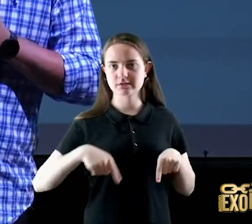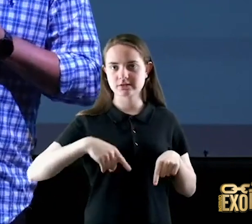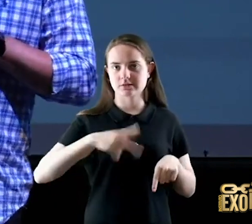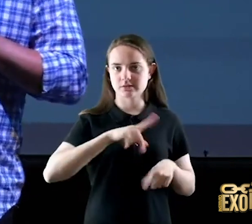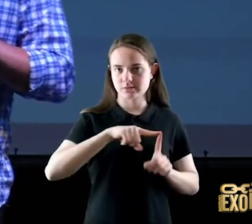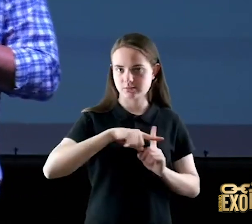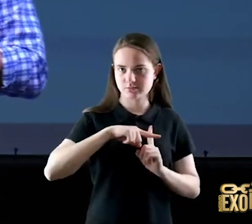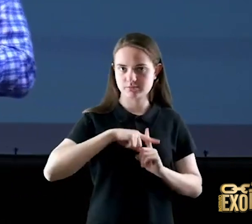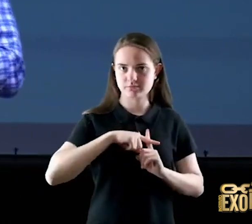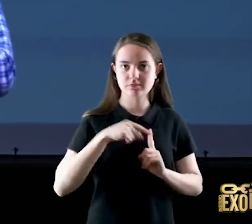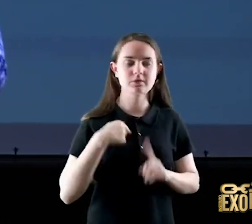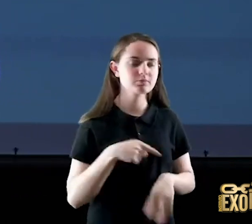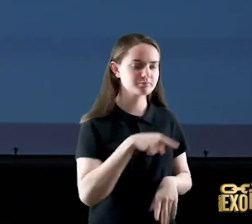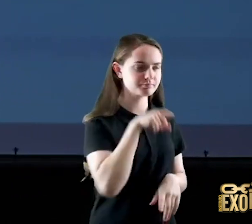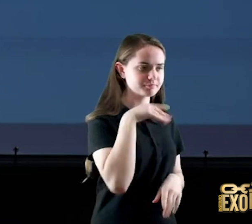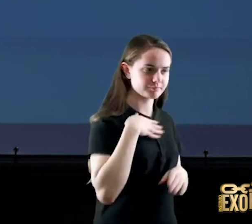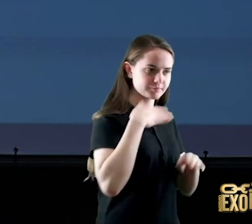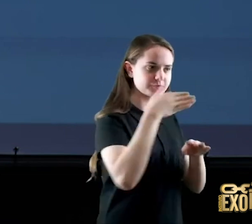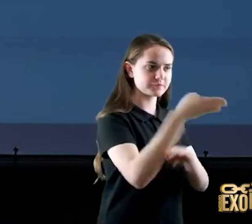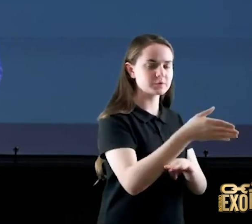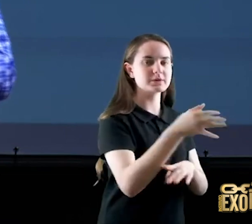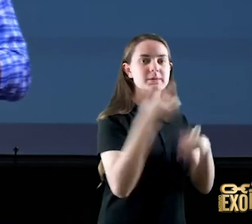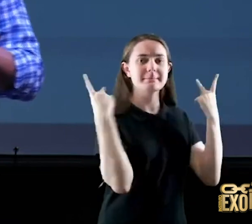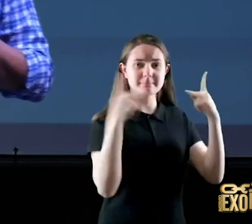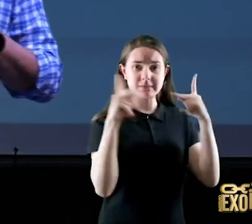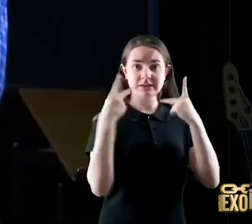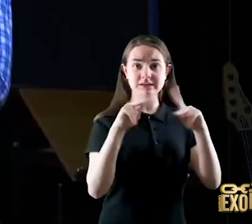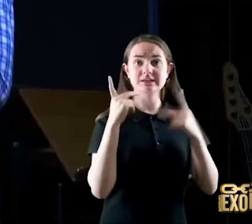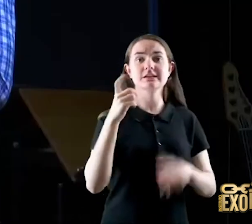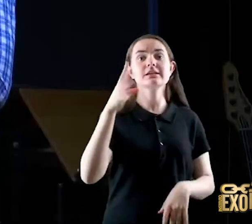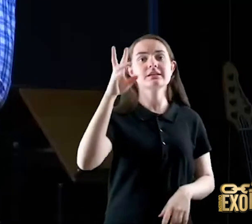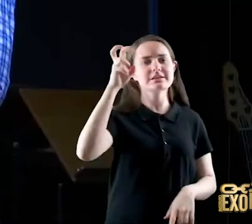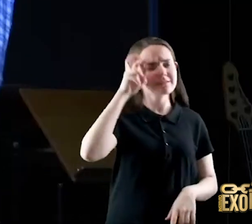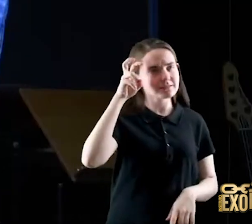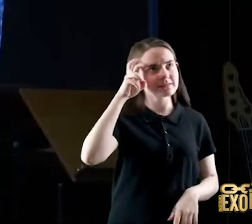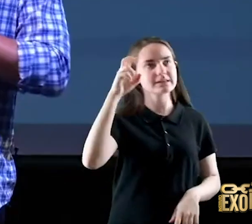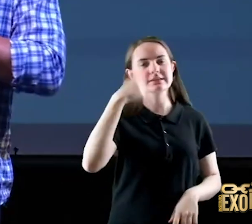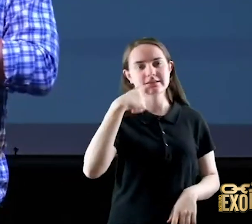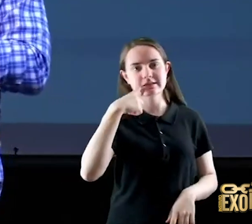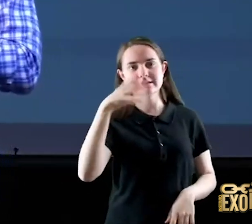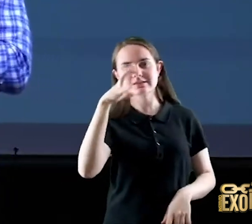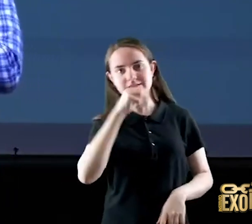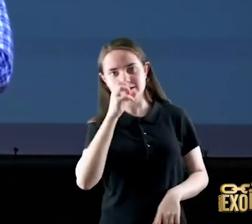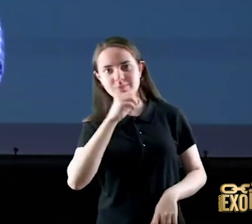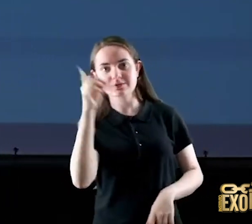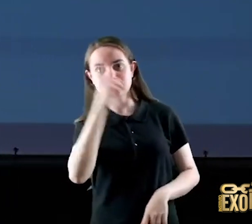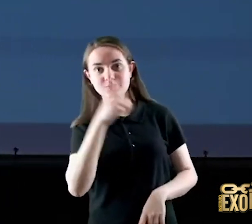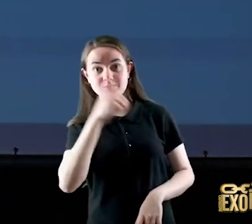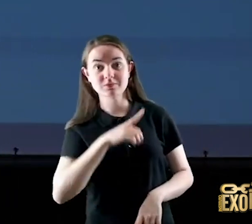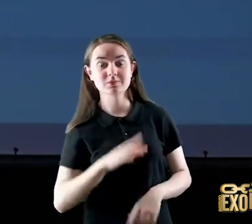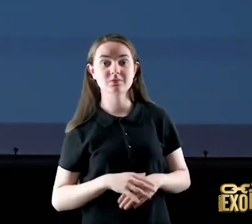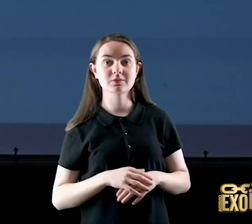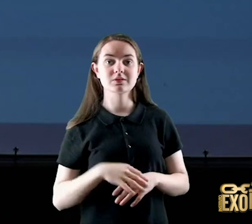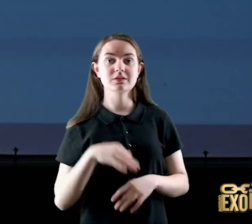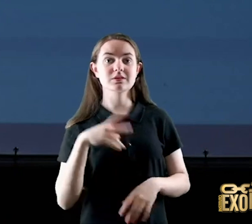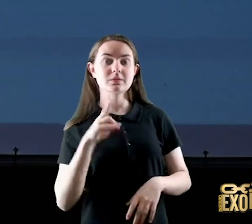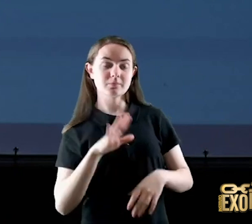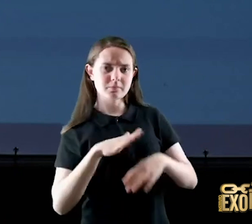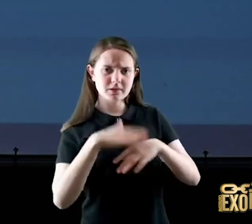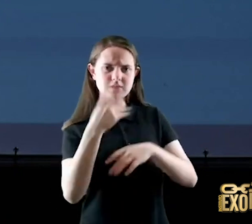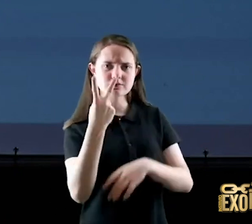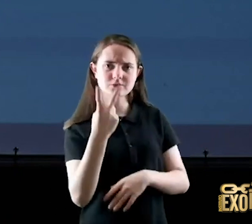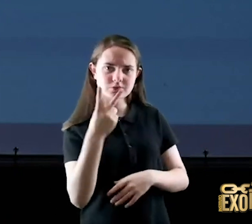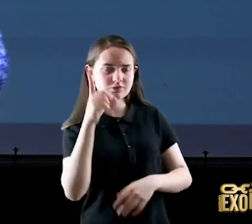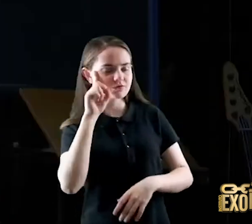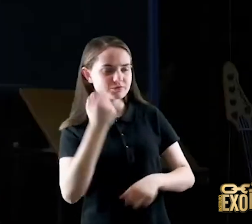preguei, quinta, sexta, sábado, domingo fiquei mais dois dias ali, perto de Fortaleza, é um